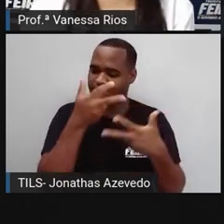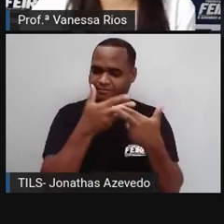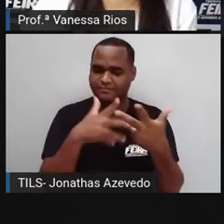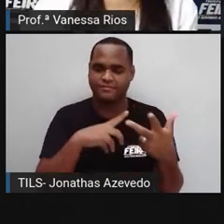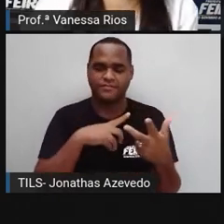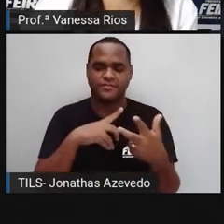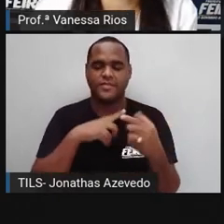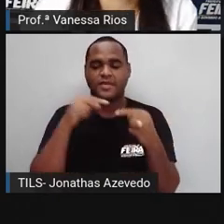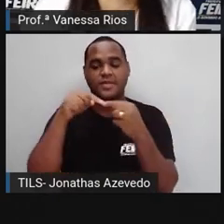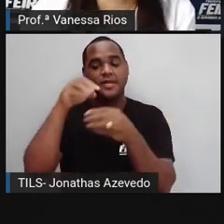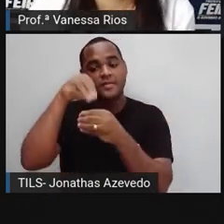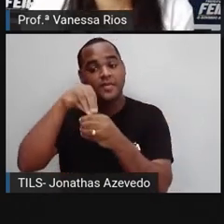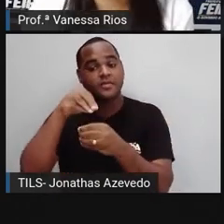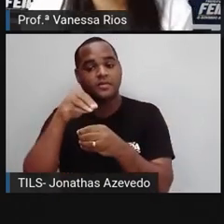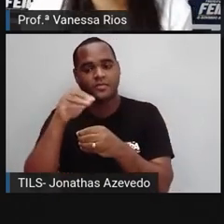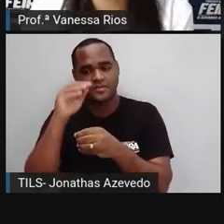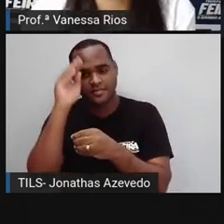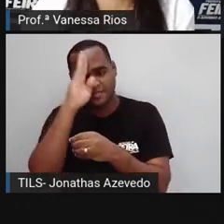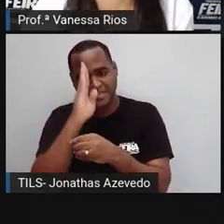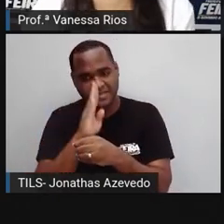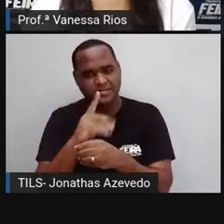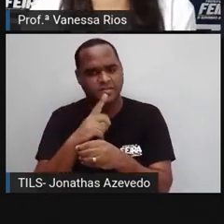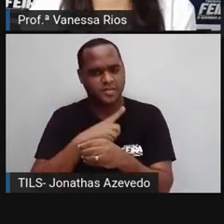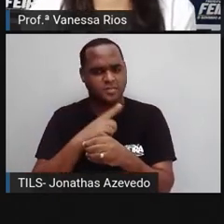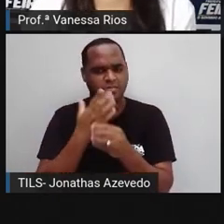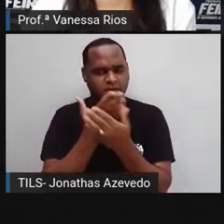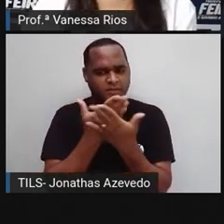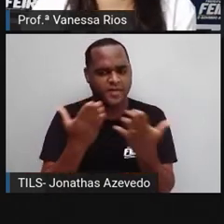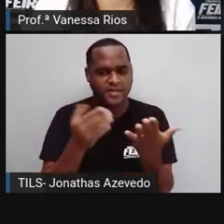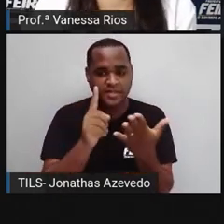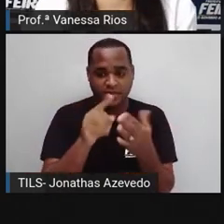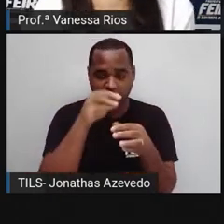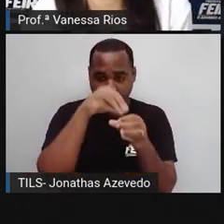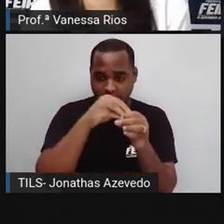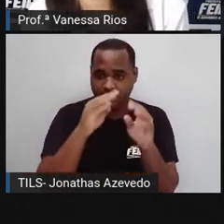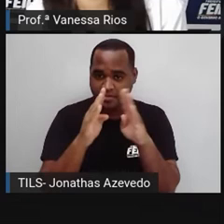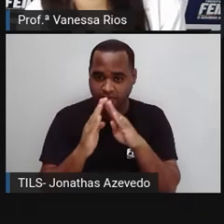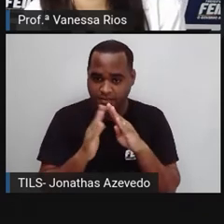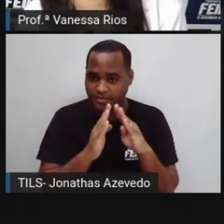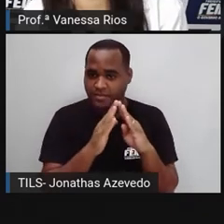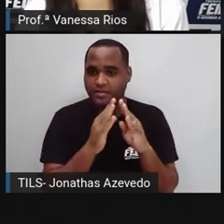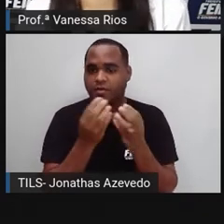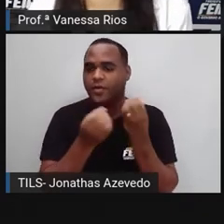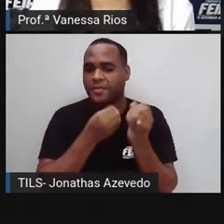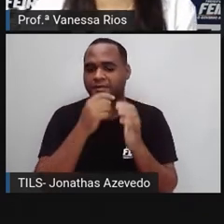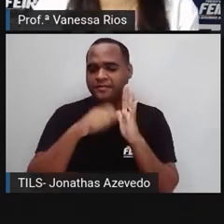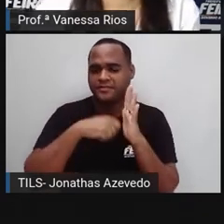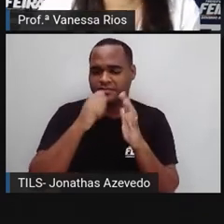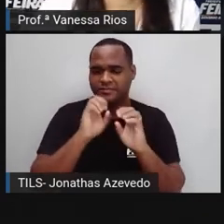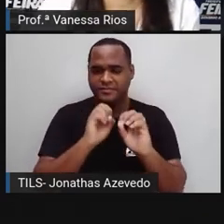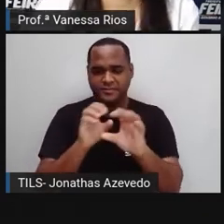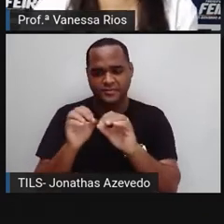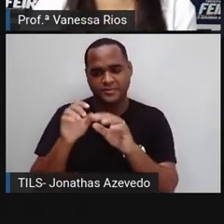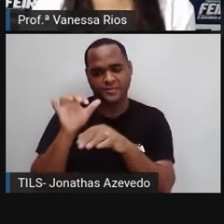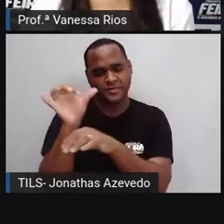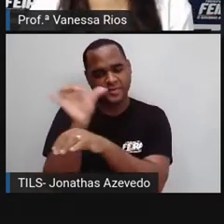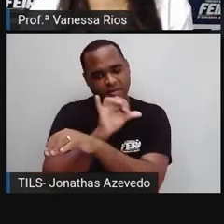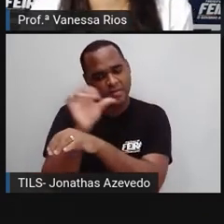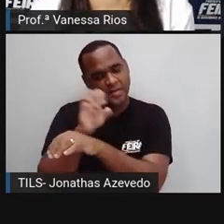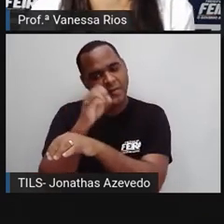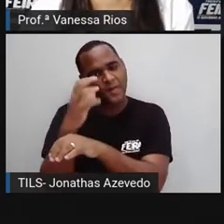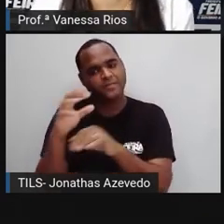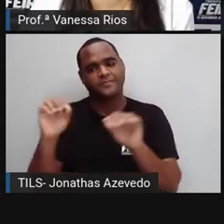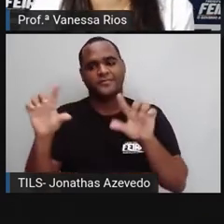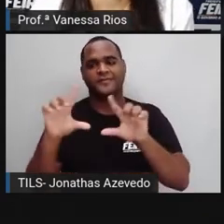dentro aí do próprio Brasil. Mas você aí, que está aí na sua casa, acompanhando esta videoaula aí pelo YouTube ou pela